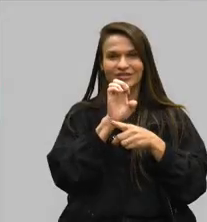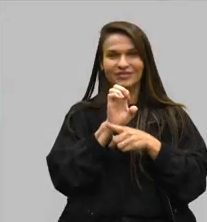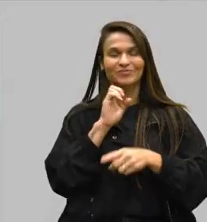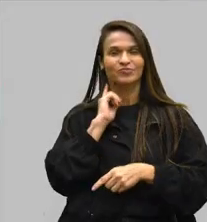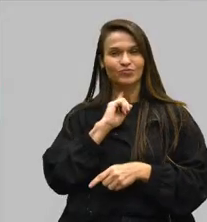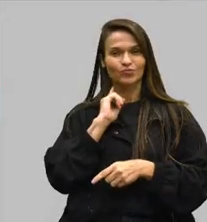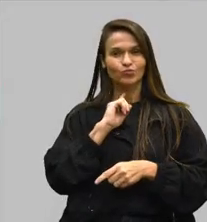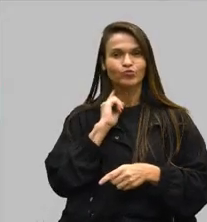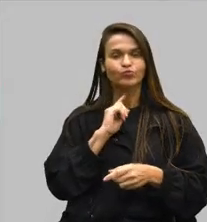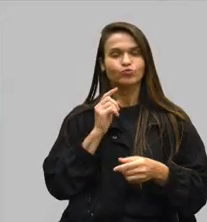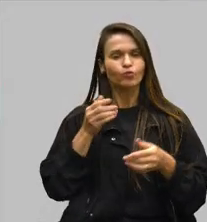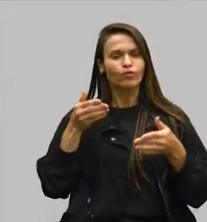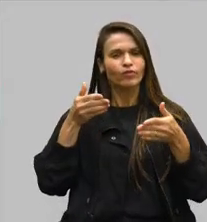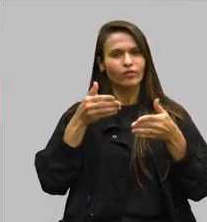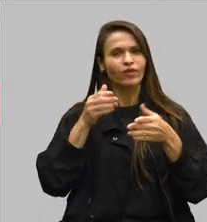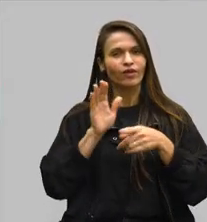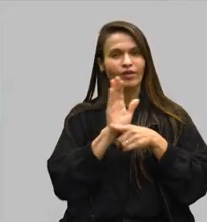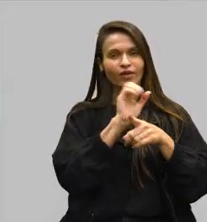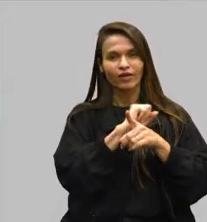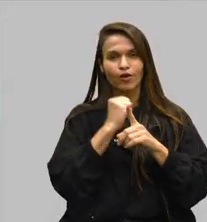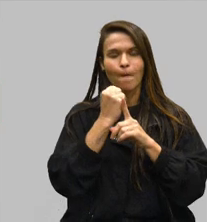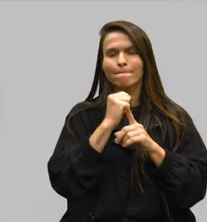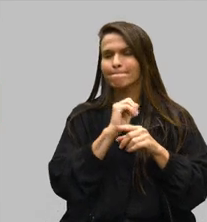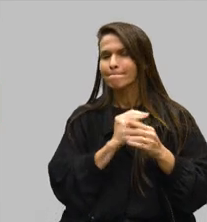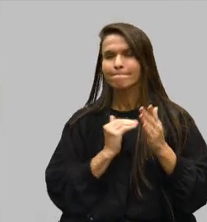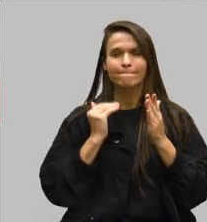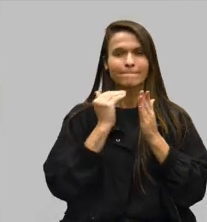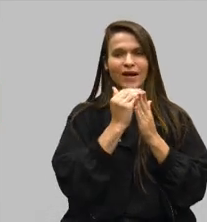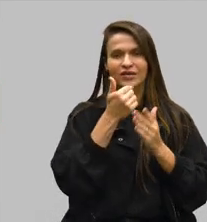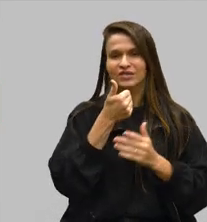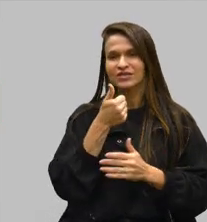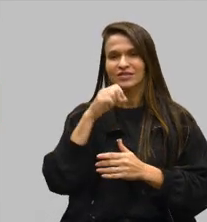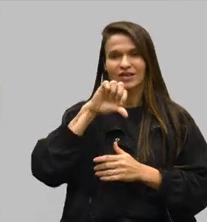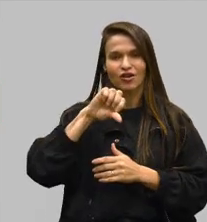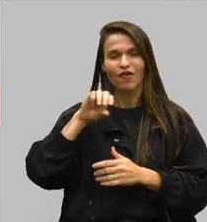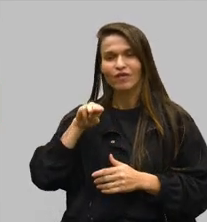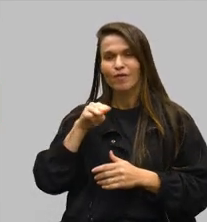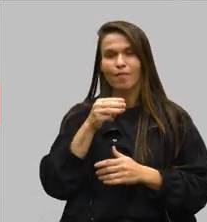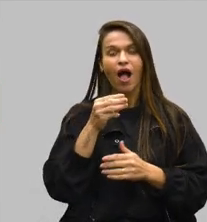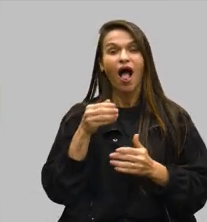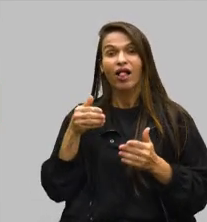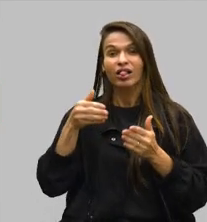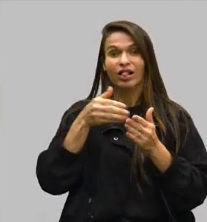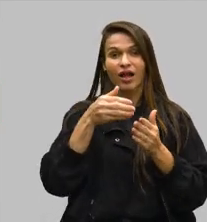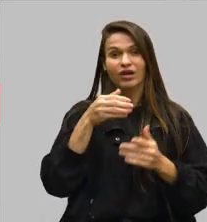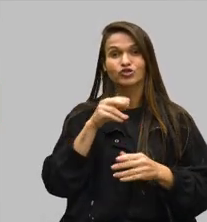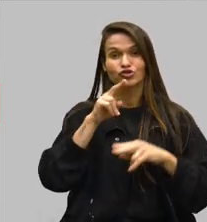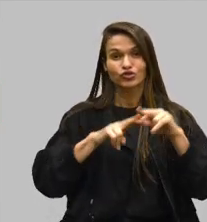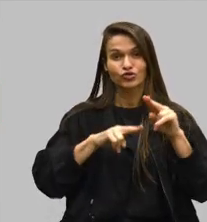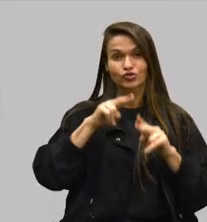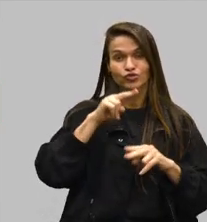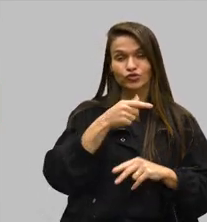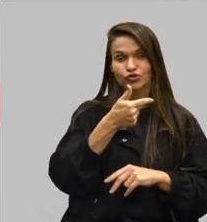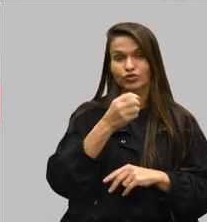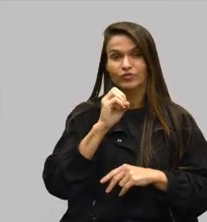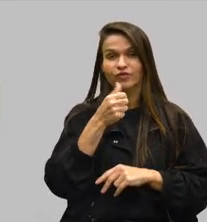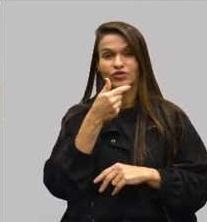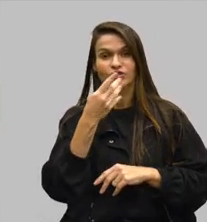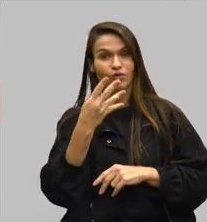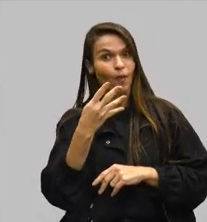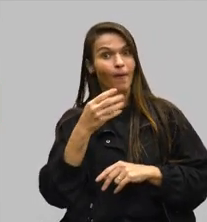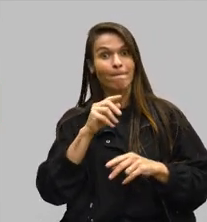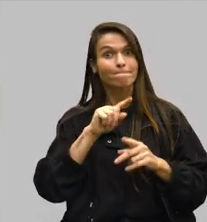mineiro da assistência social, mais de 19 milhões repassados até junho de 2024, e mais uma